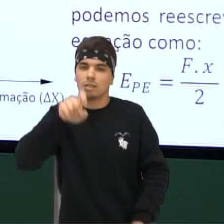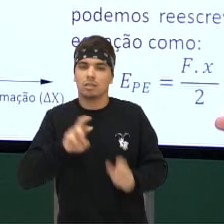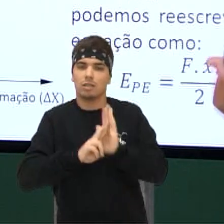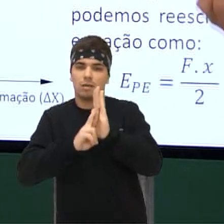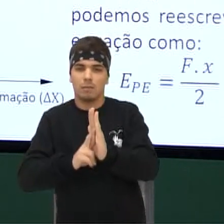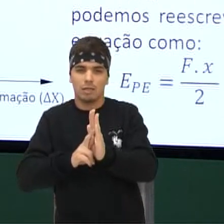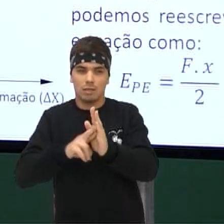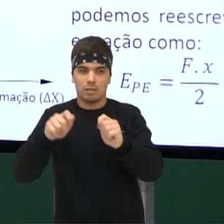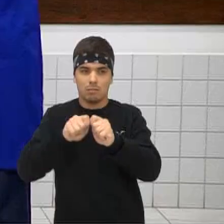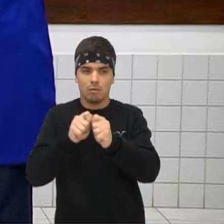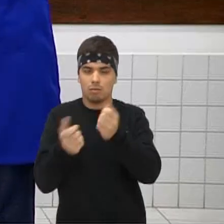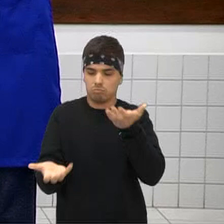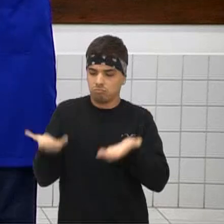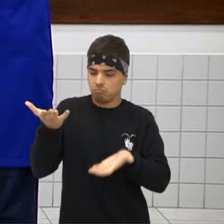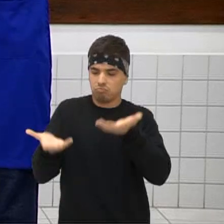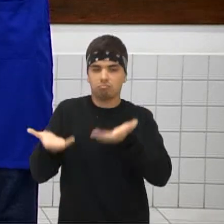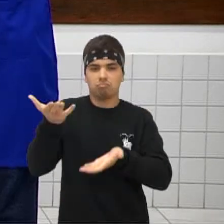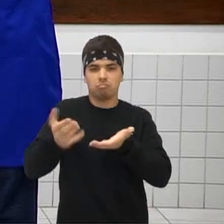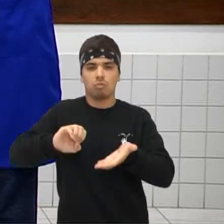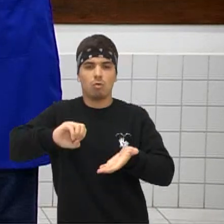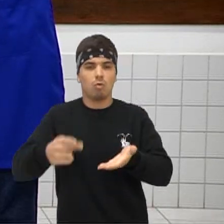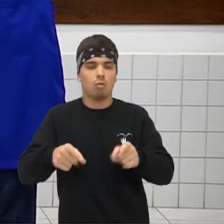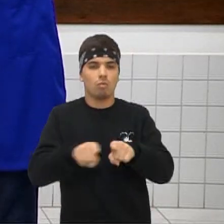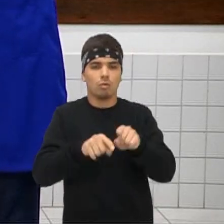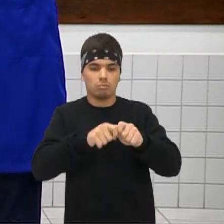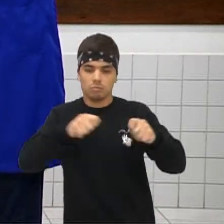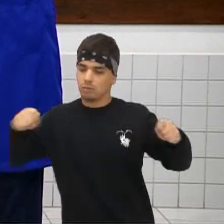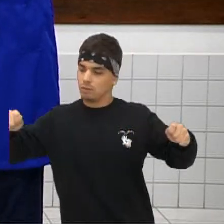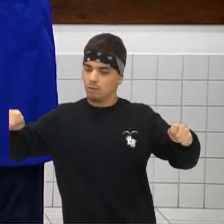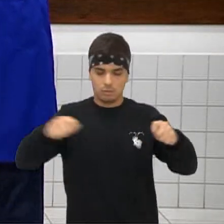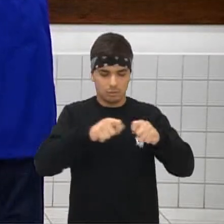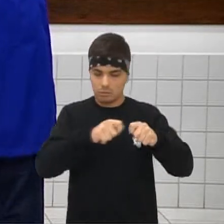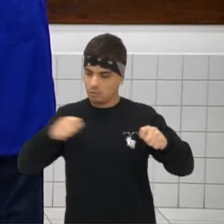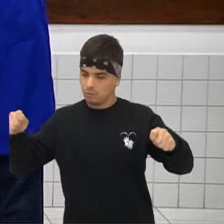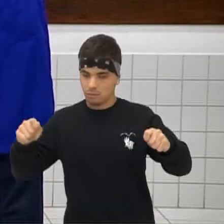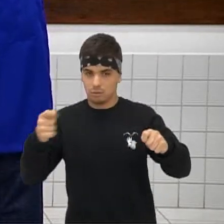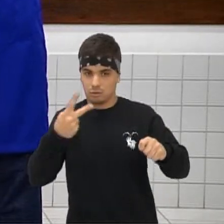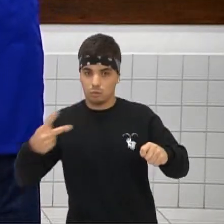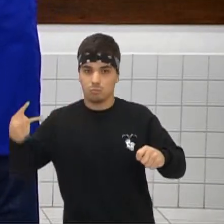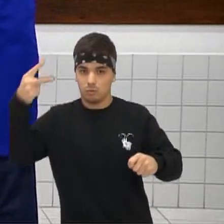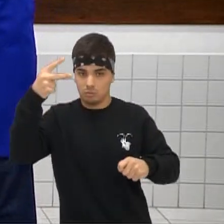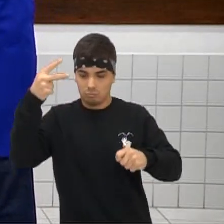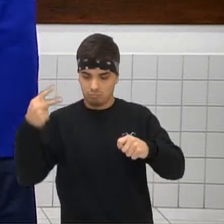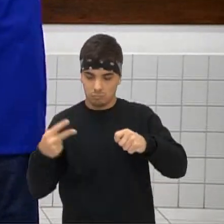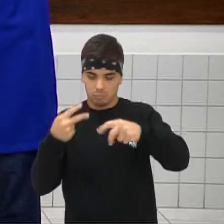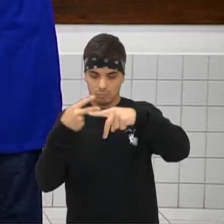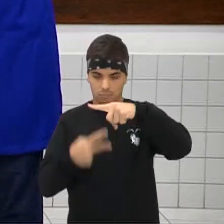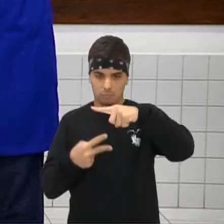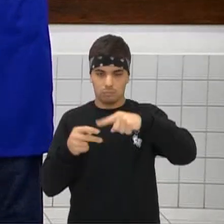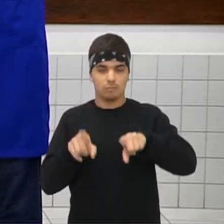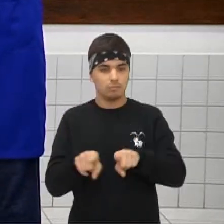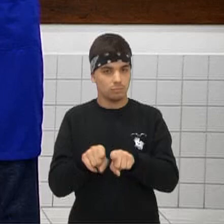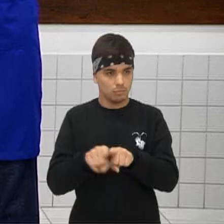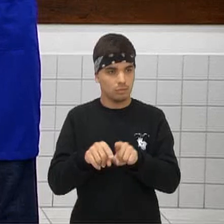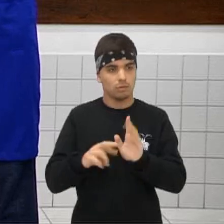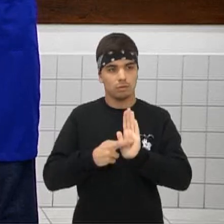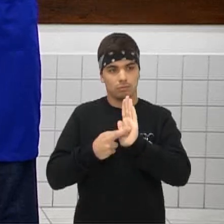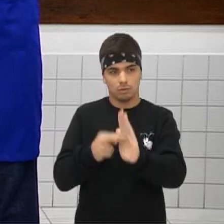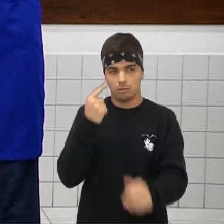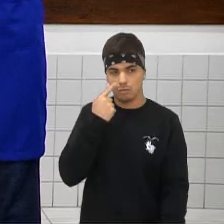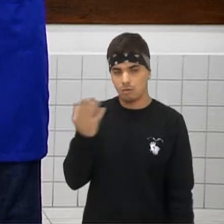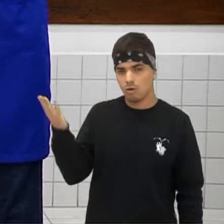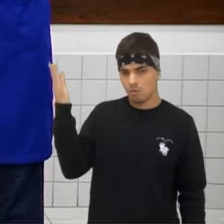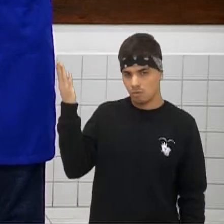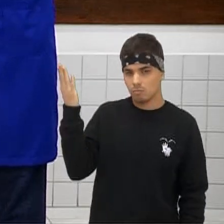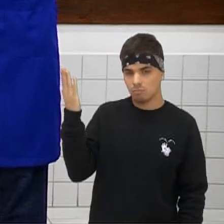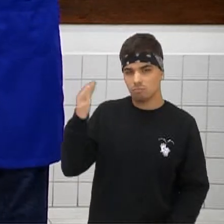pode ser tanto uma compressão como uma extensão dela Sobre 2, aqui você consegue estar trabalhando com a ideia de uma mola, né?